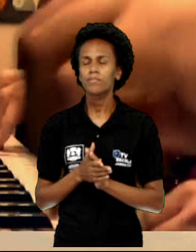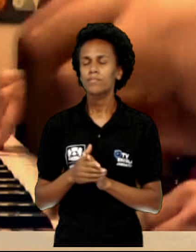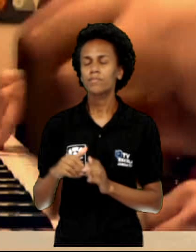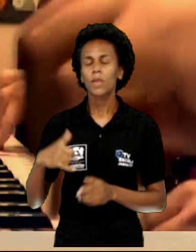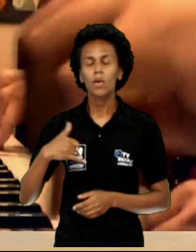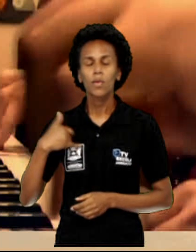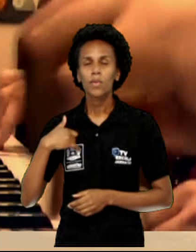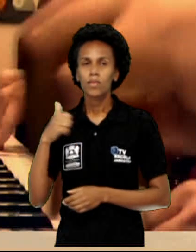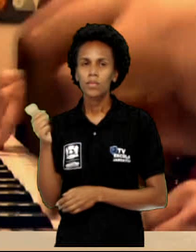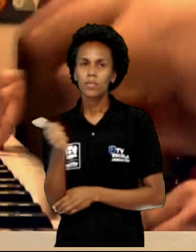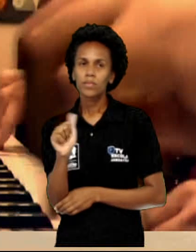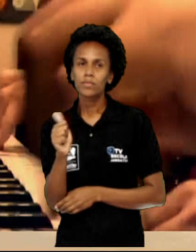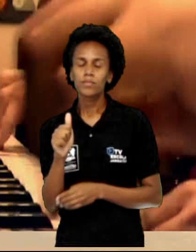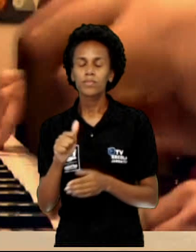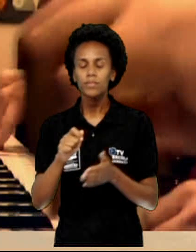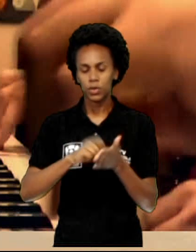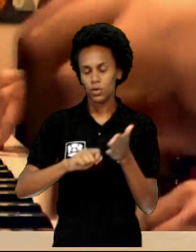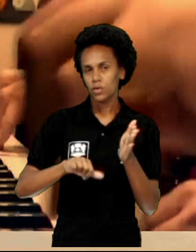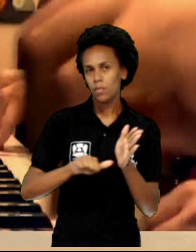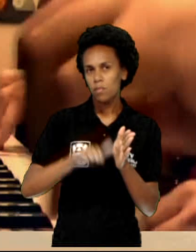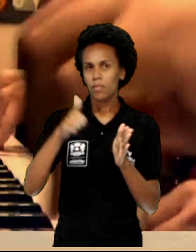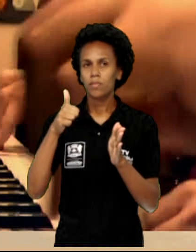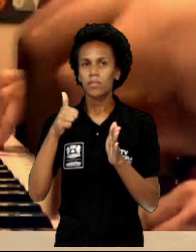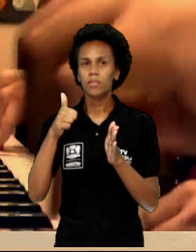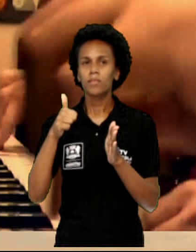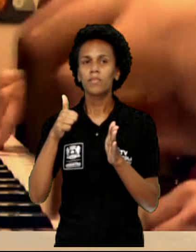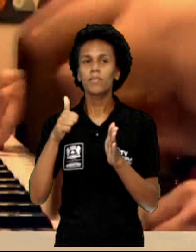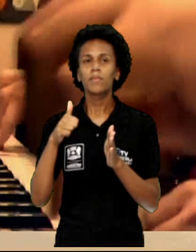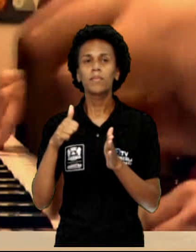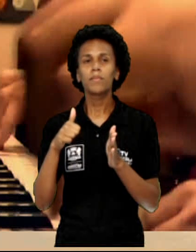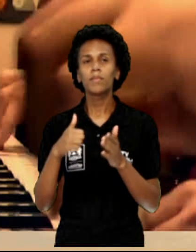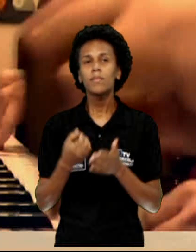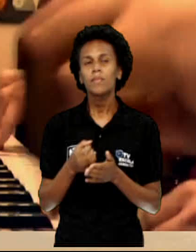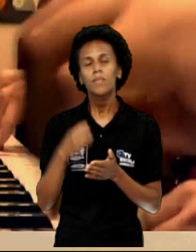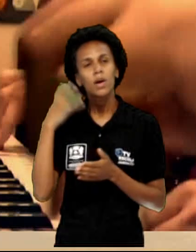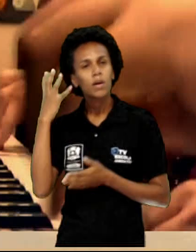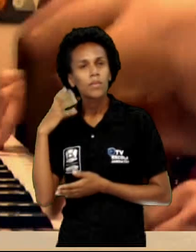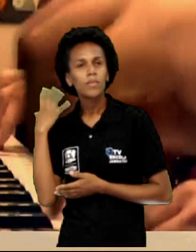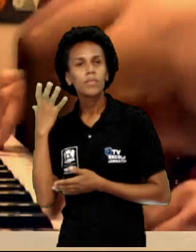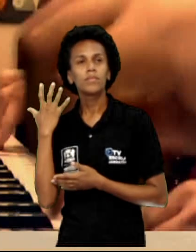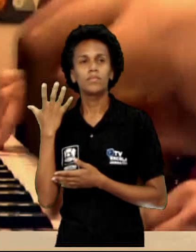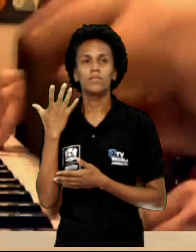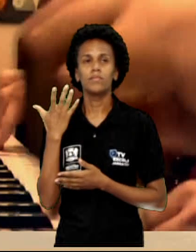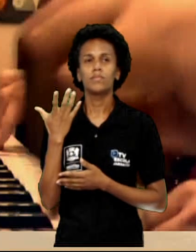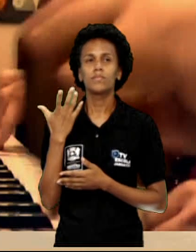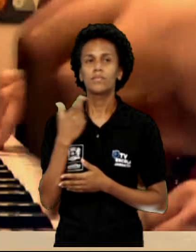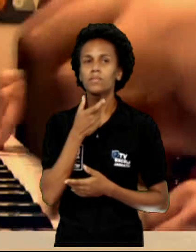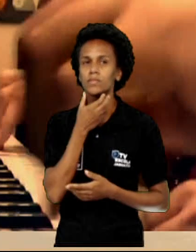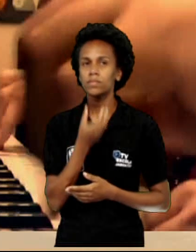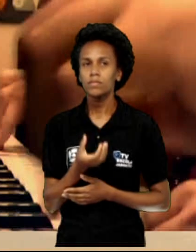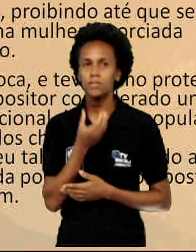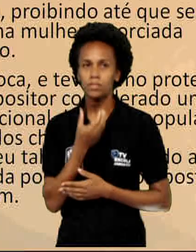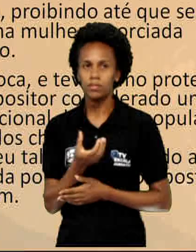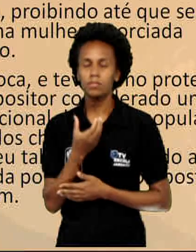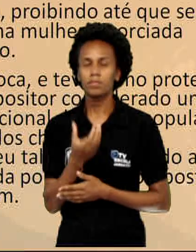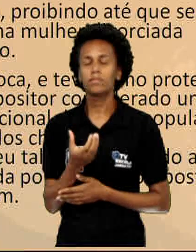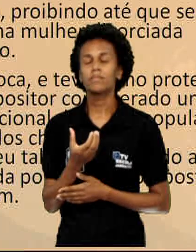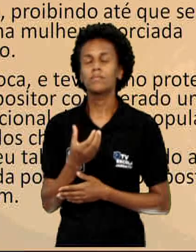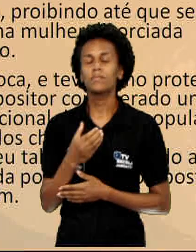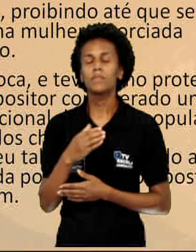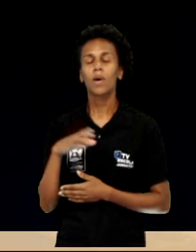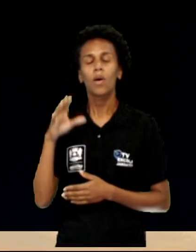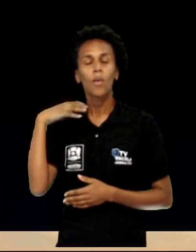anos, escreve sua primeira obra natalina, denominada Canção dos Pastores. Essa aí.